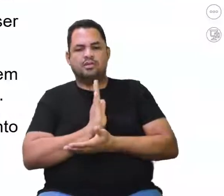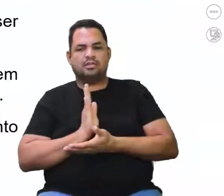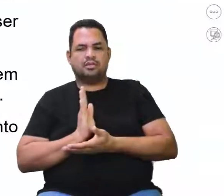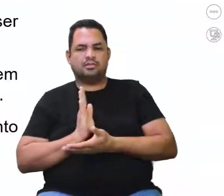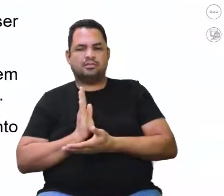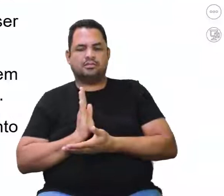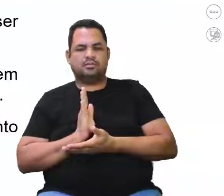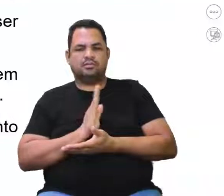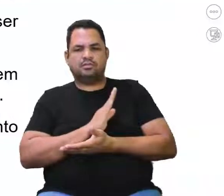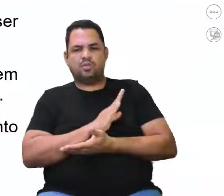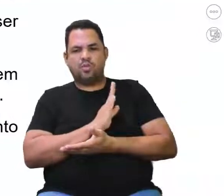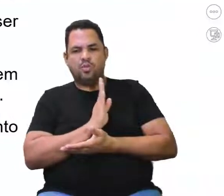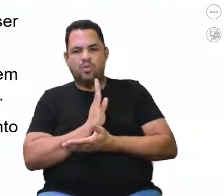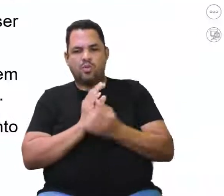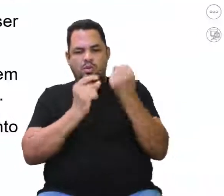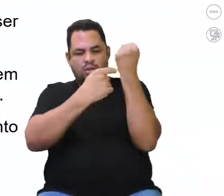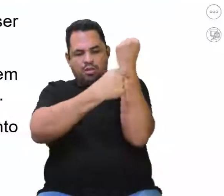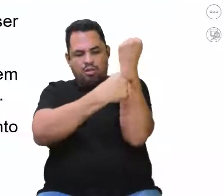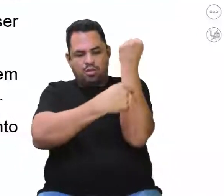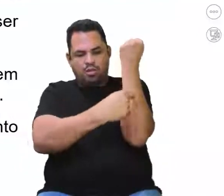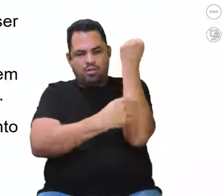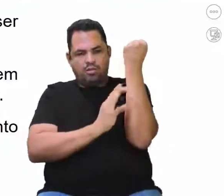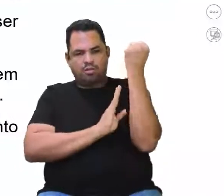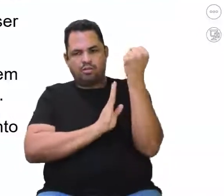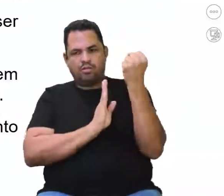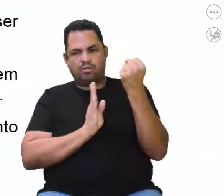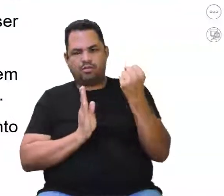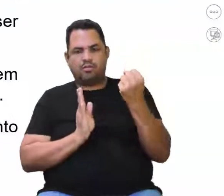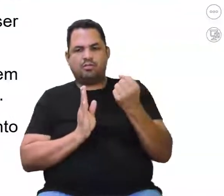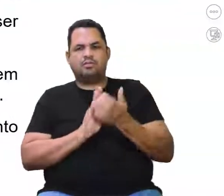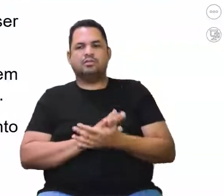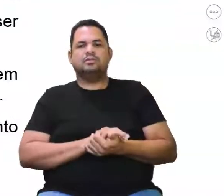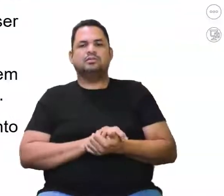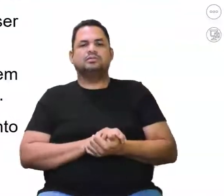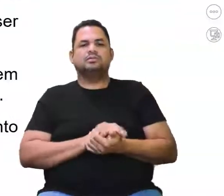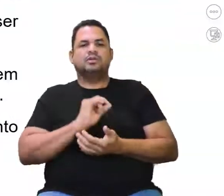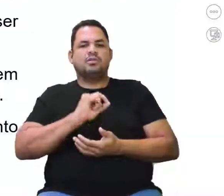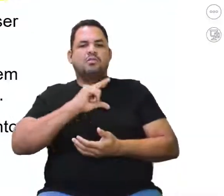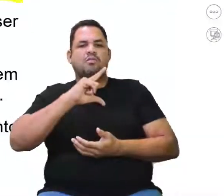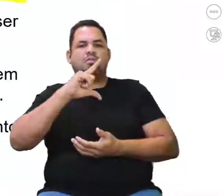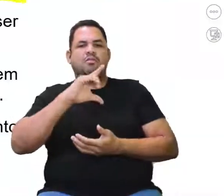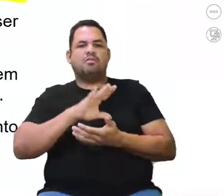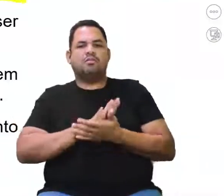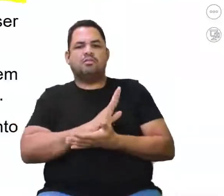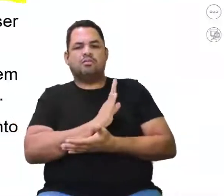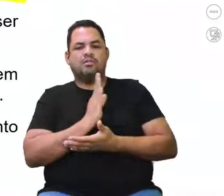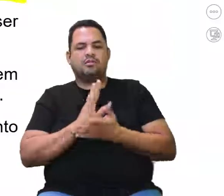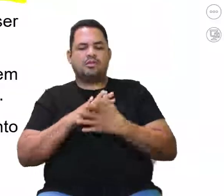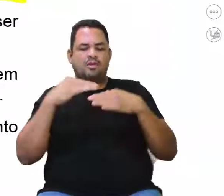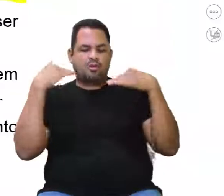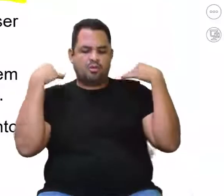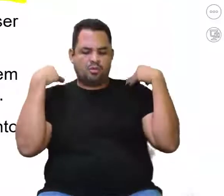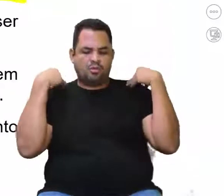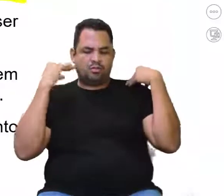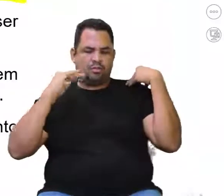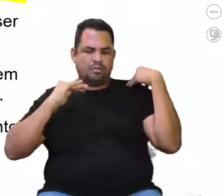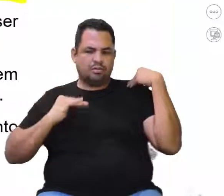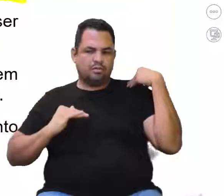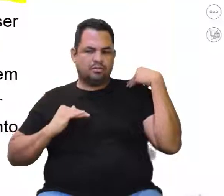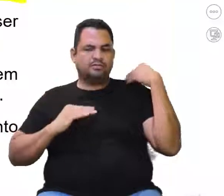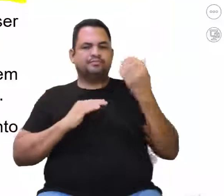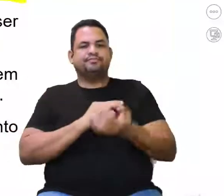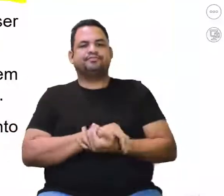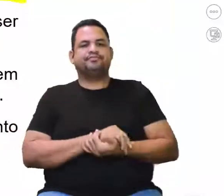para dentro, ou seja, é ocasionada pelo aumento anormal da curva inferior das costas.